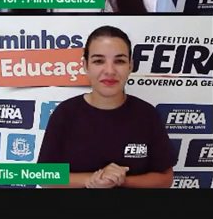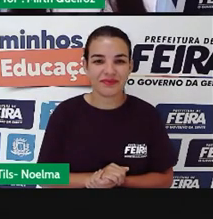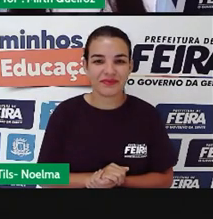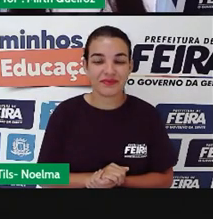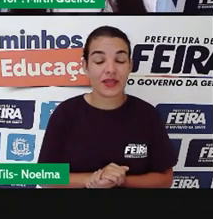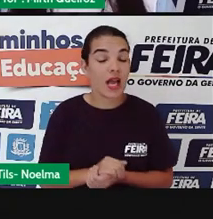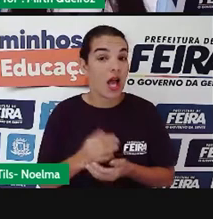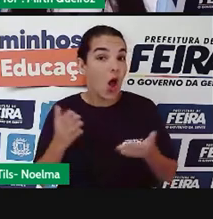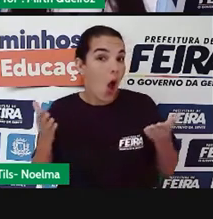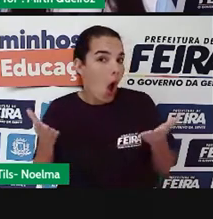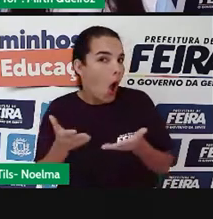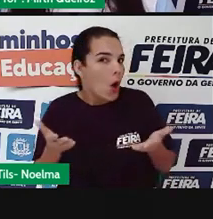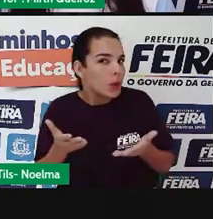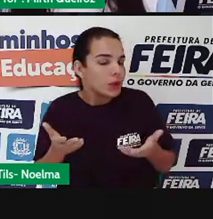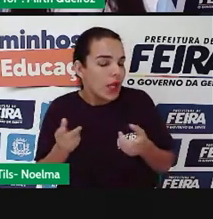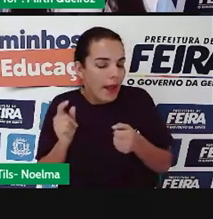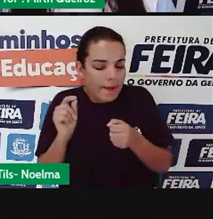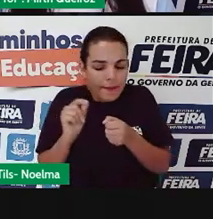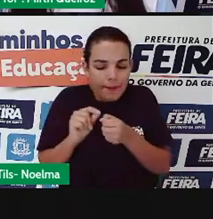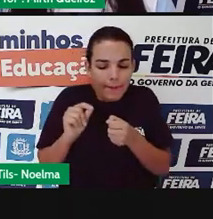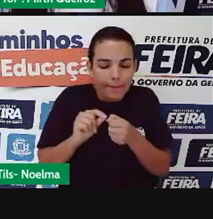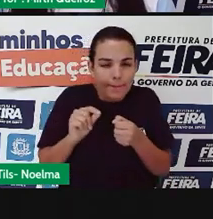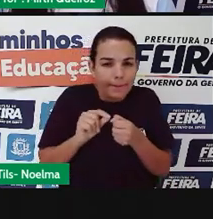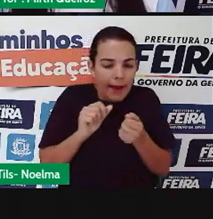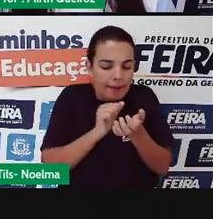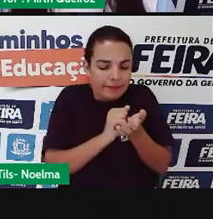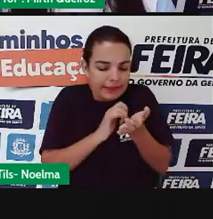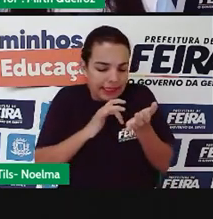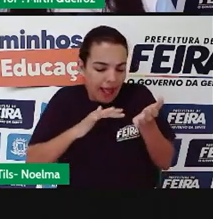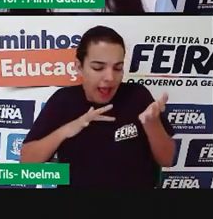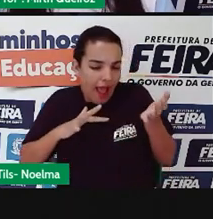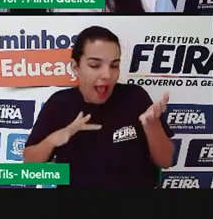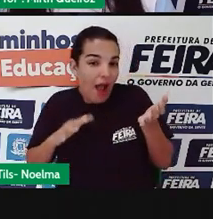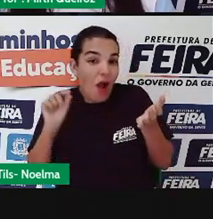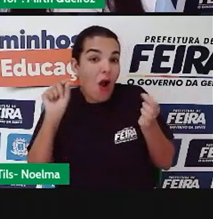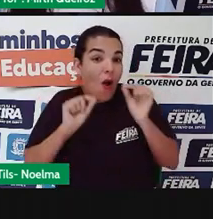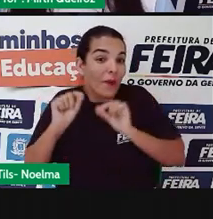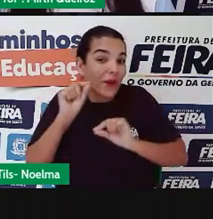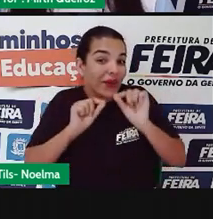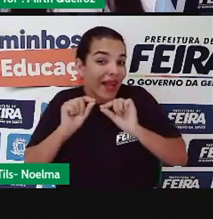Hoje nós vamos exercitar a leitura.